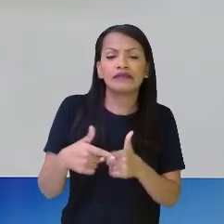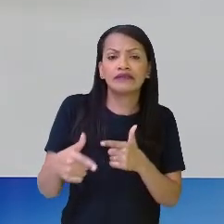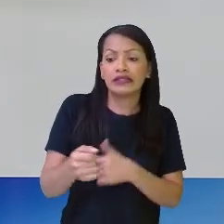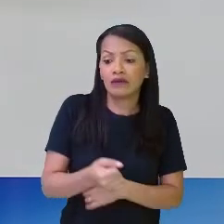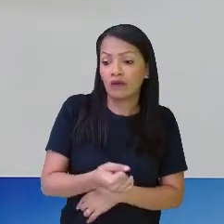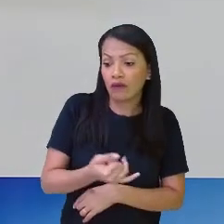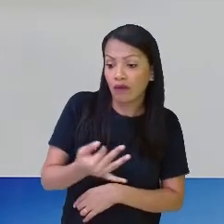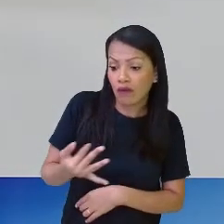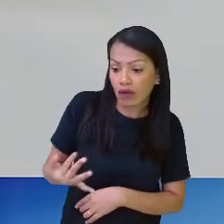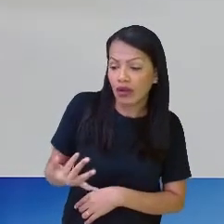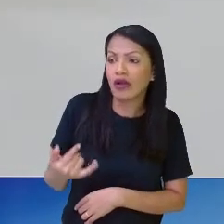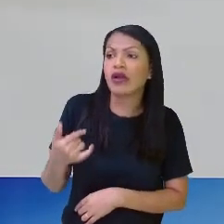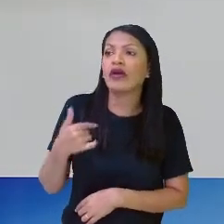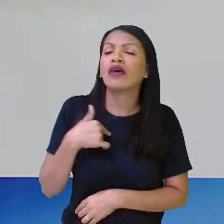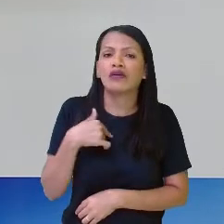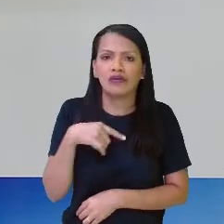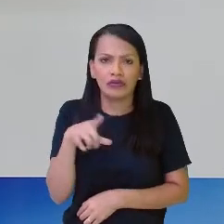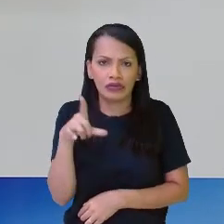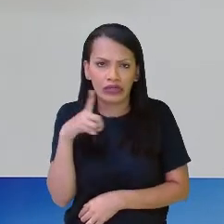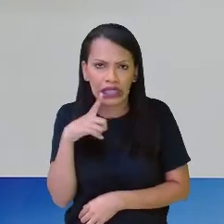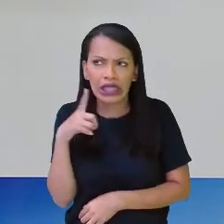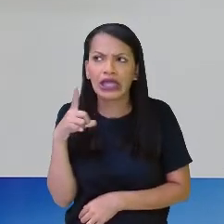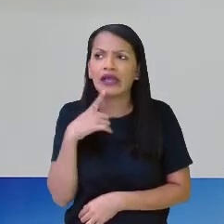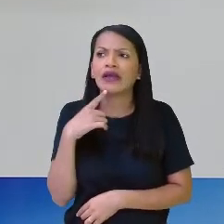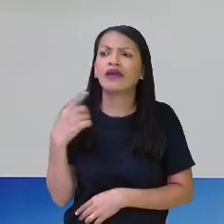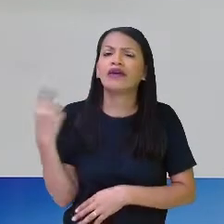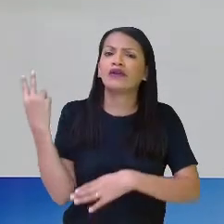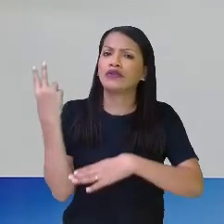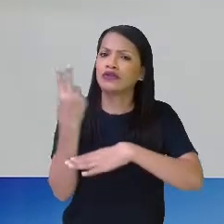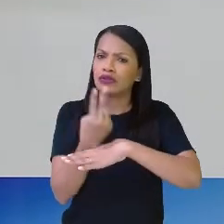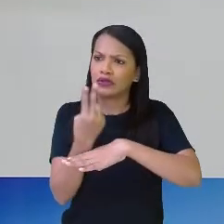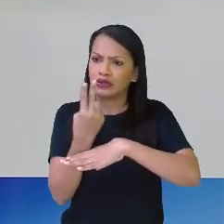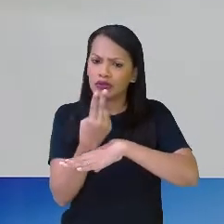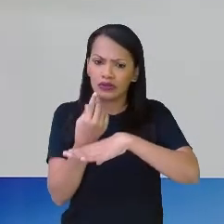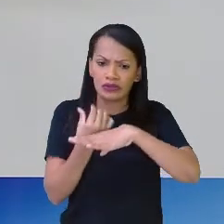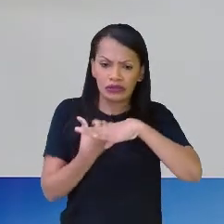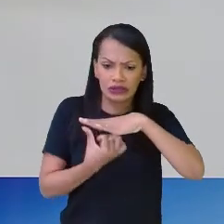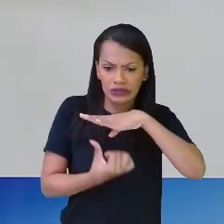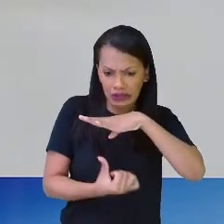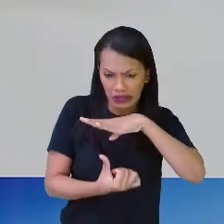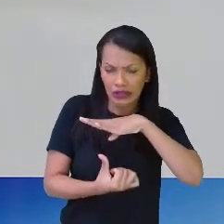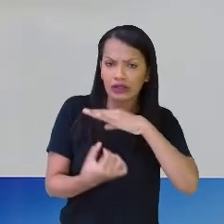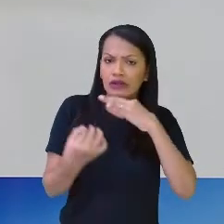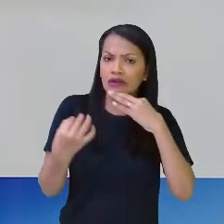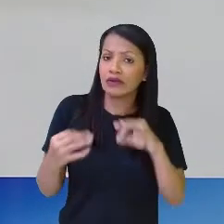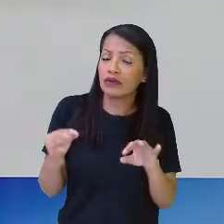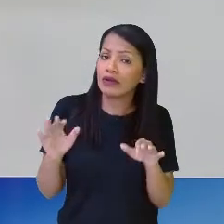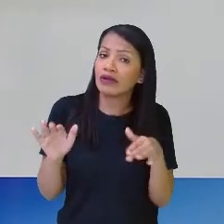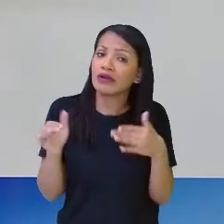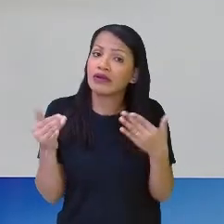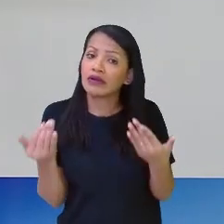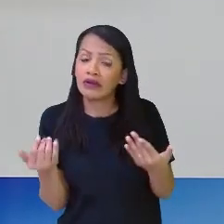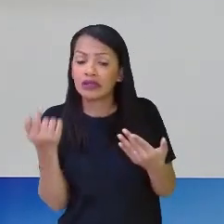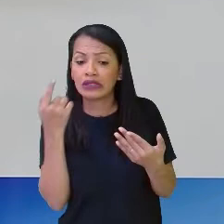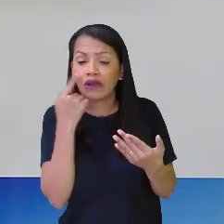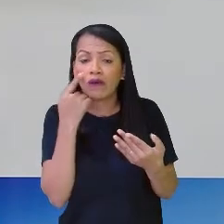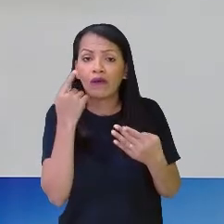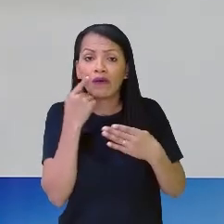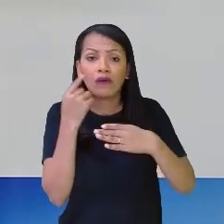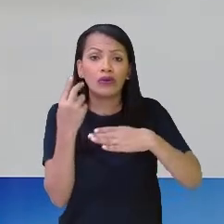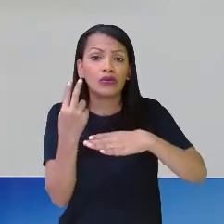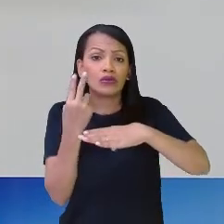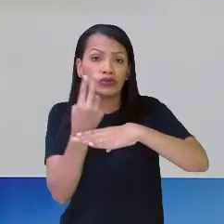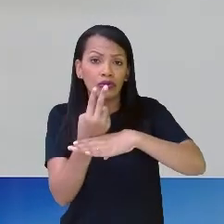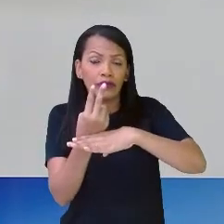quantas partes? Eu tenho essa fração, dois sextos. Então, se em dois sextos,